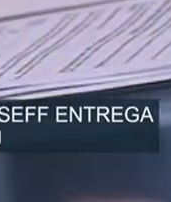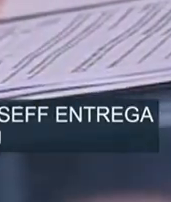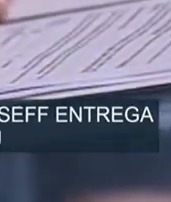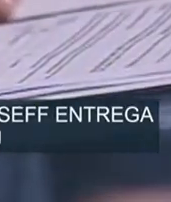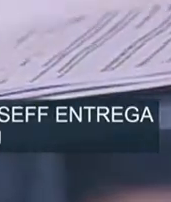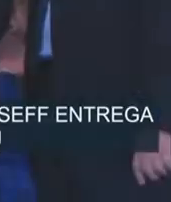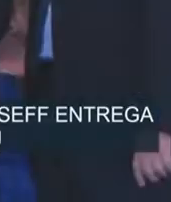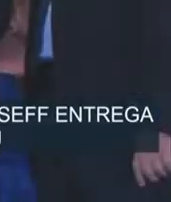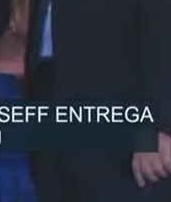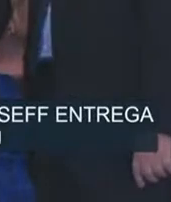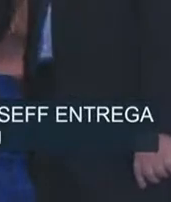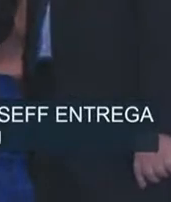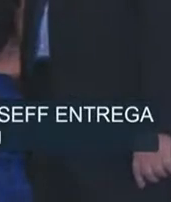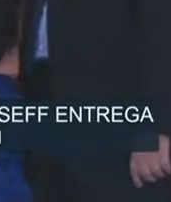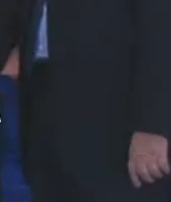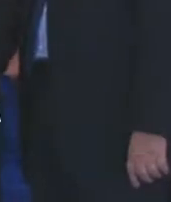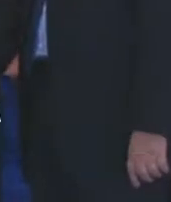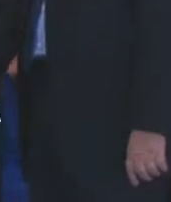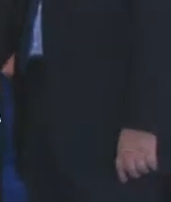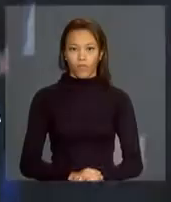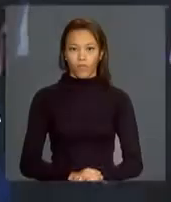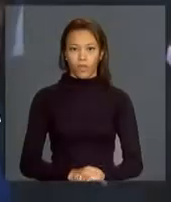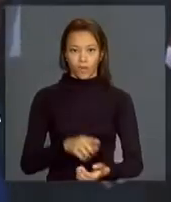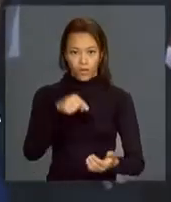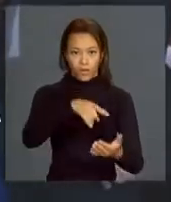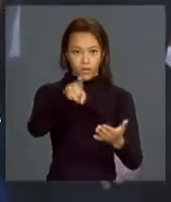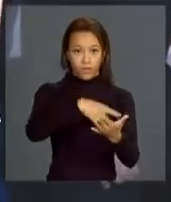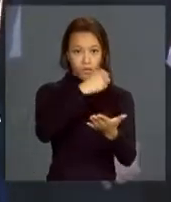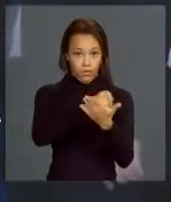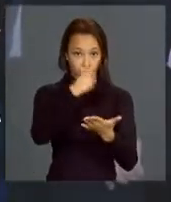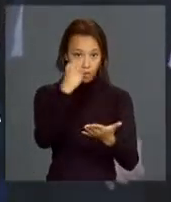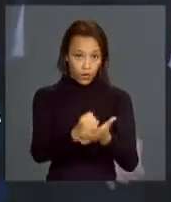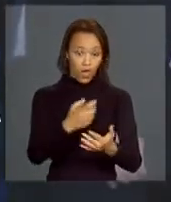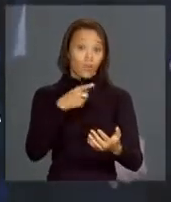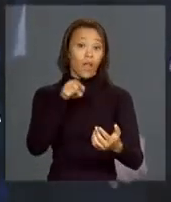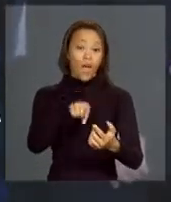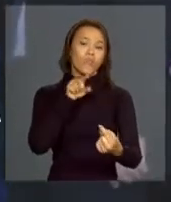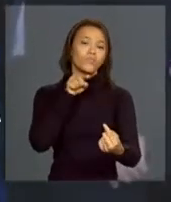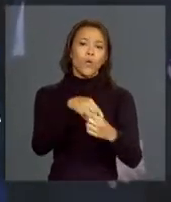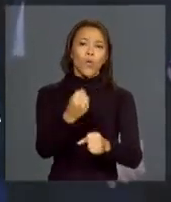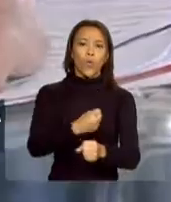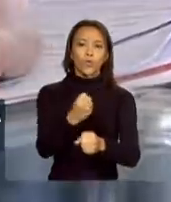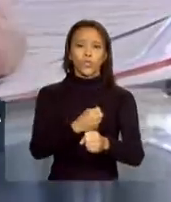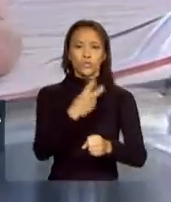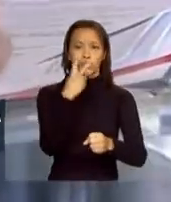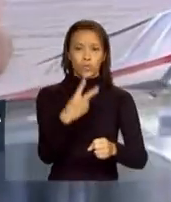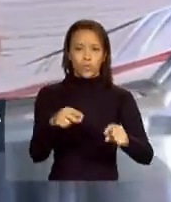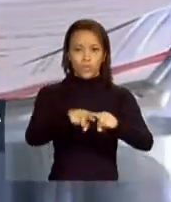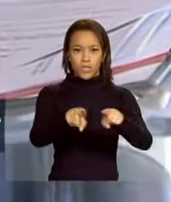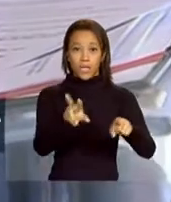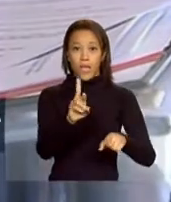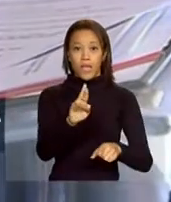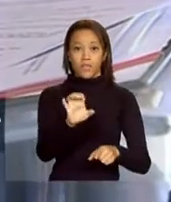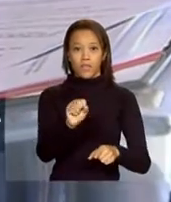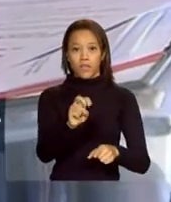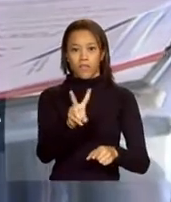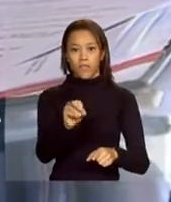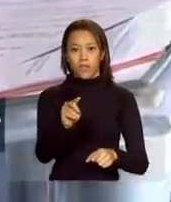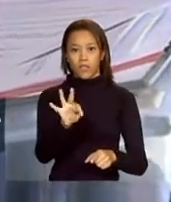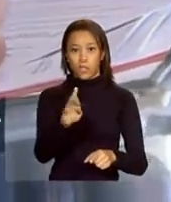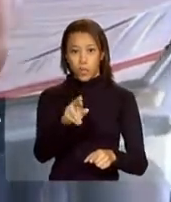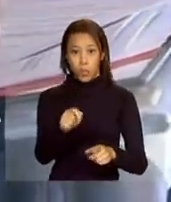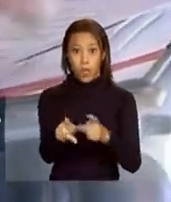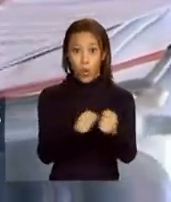Contrato que tem por objeto a construção de dois reservatórios de controle de cheias na